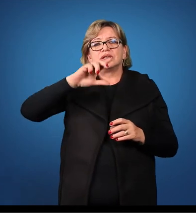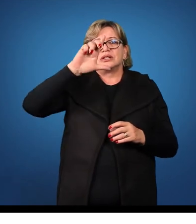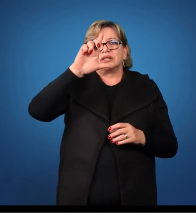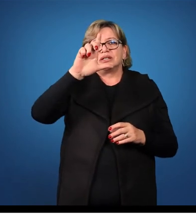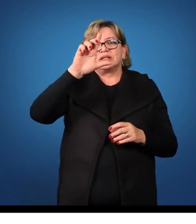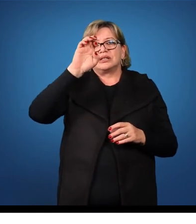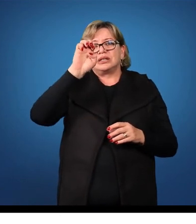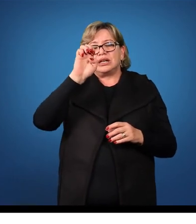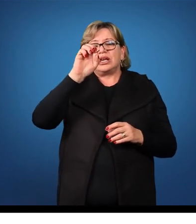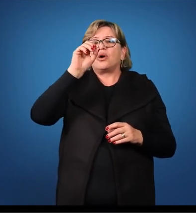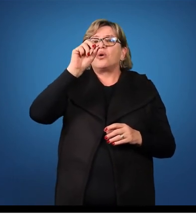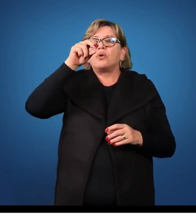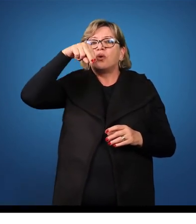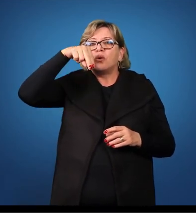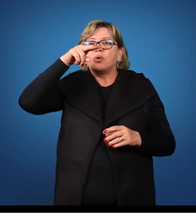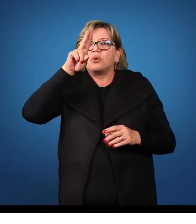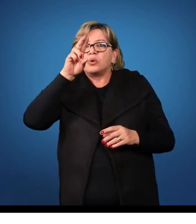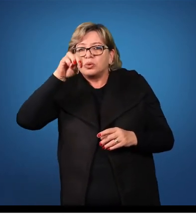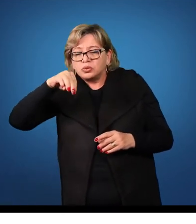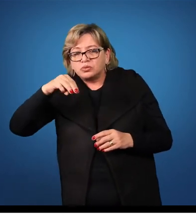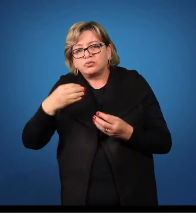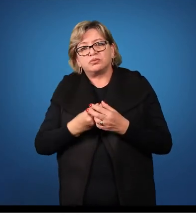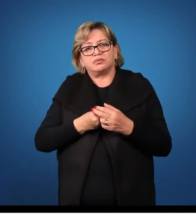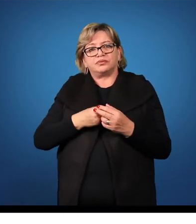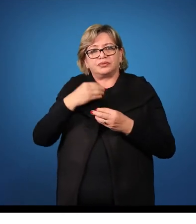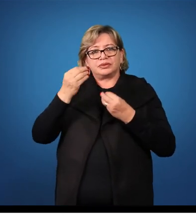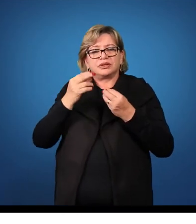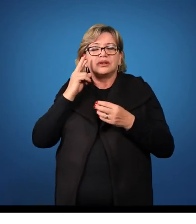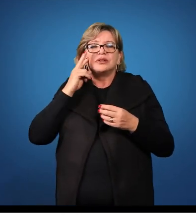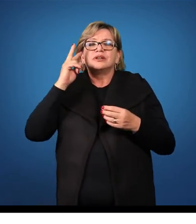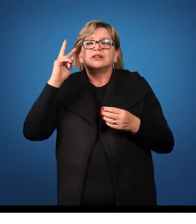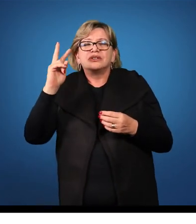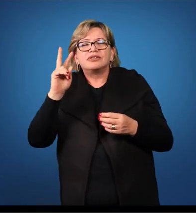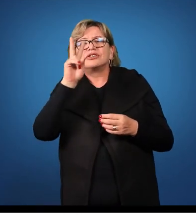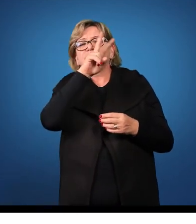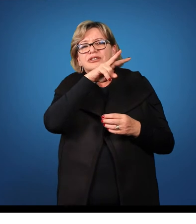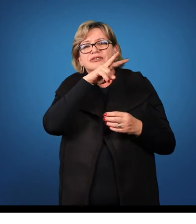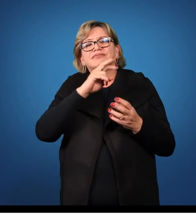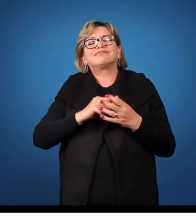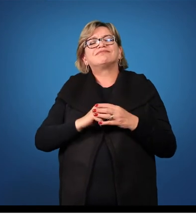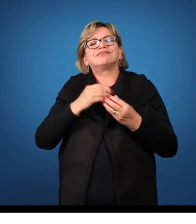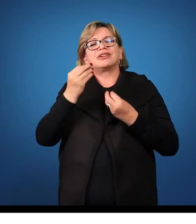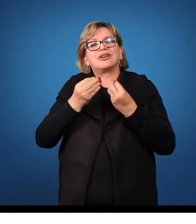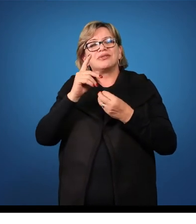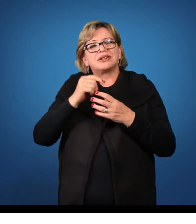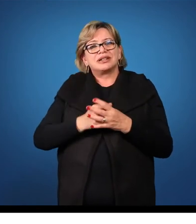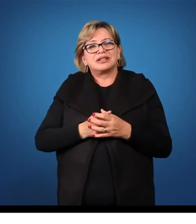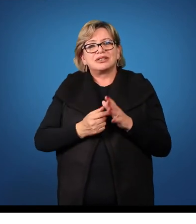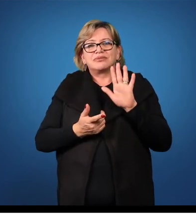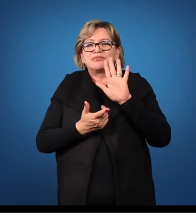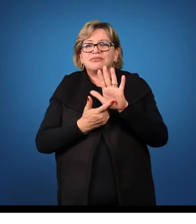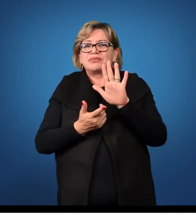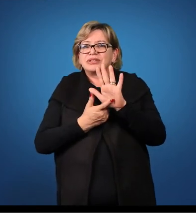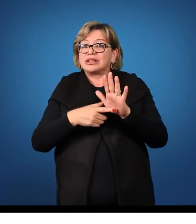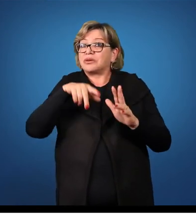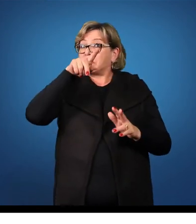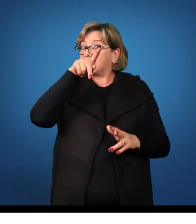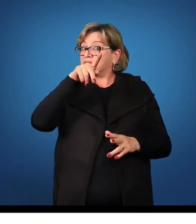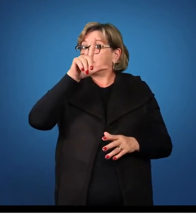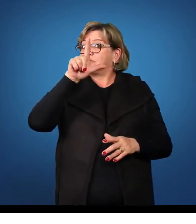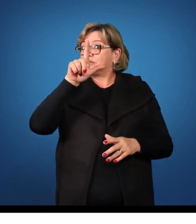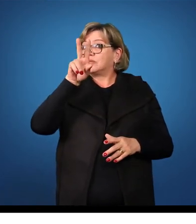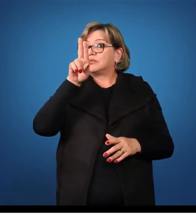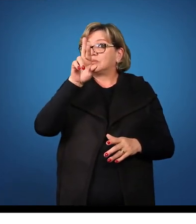LEONU, PATER, PATRUM, MATER, MATRUM, estou falando o genitivo plural.